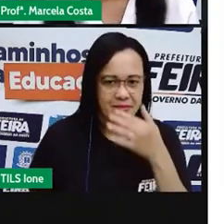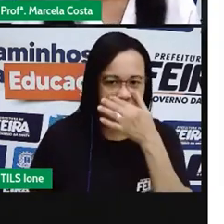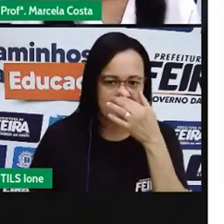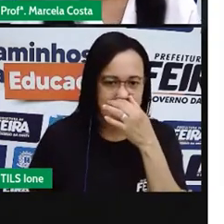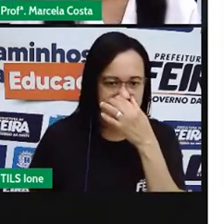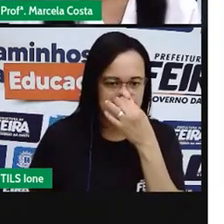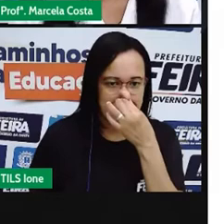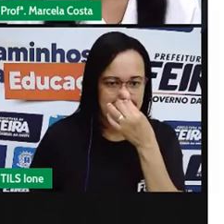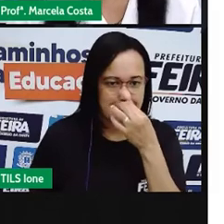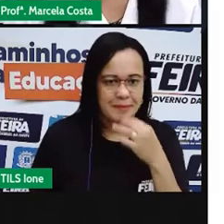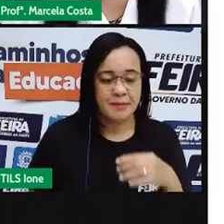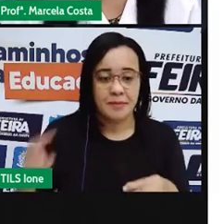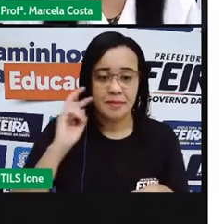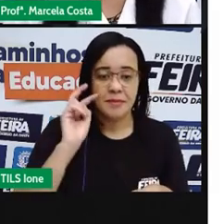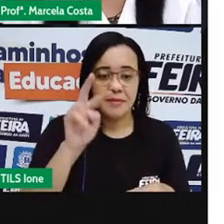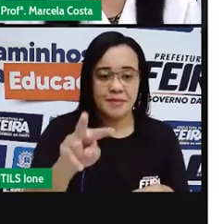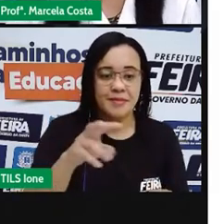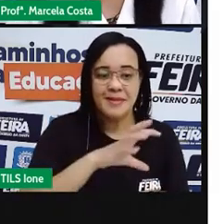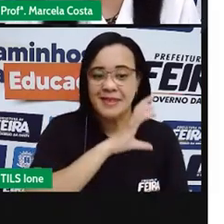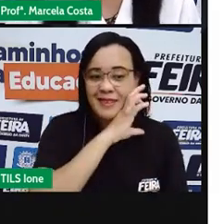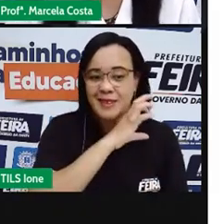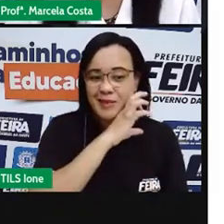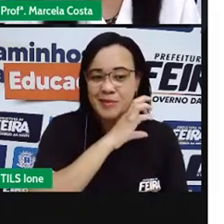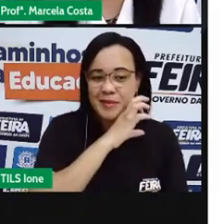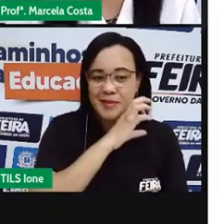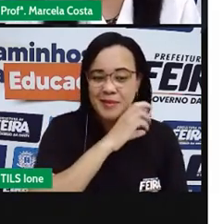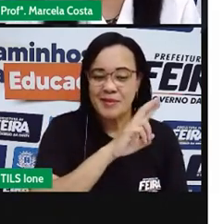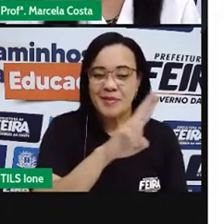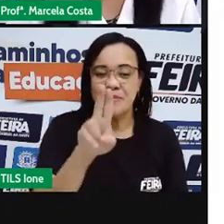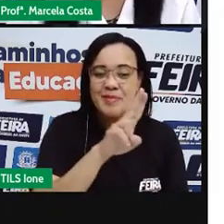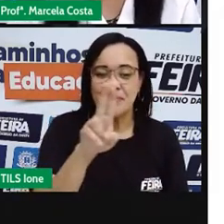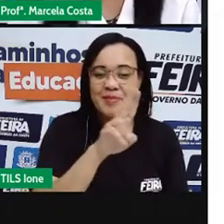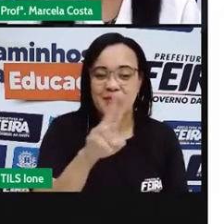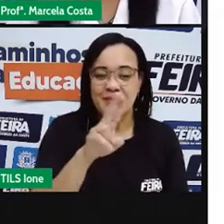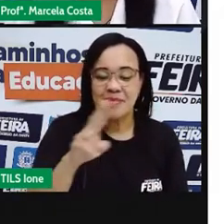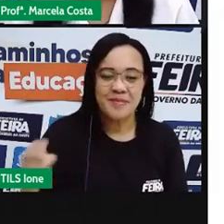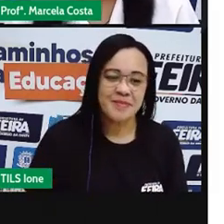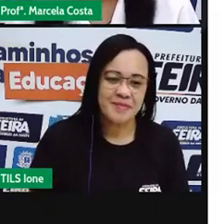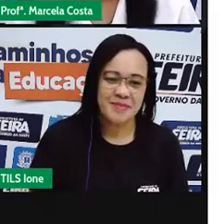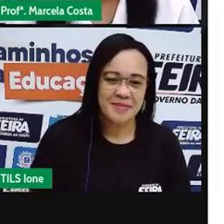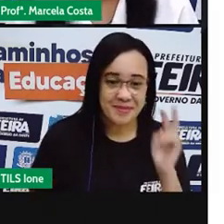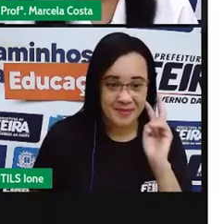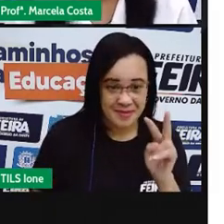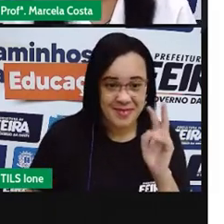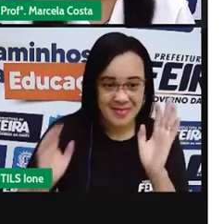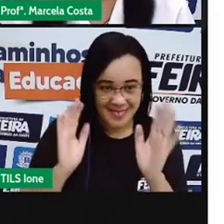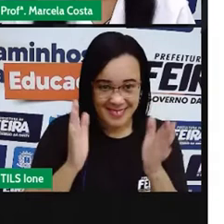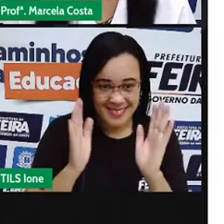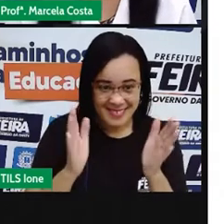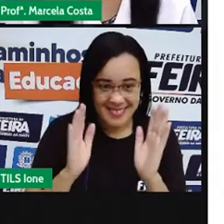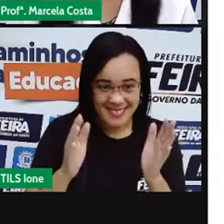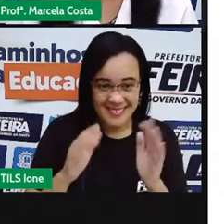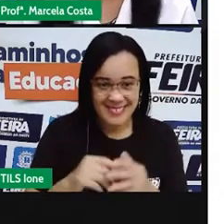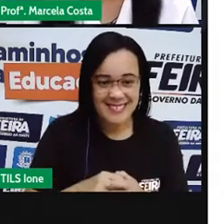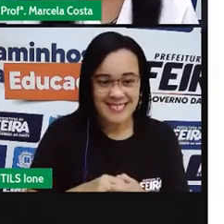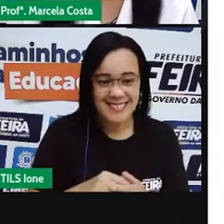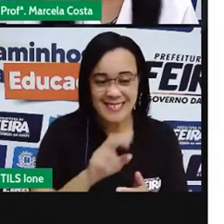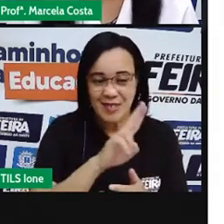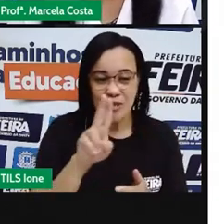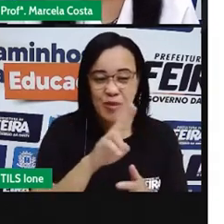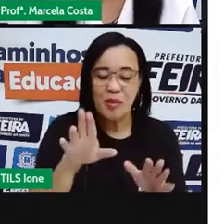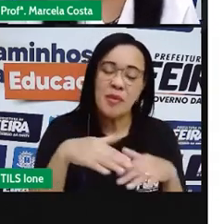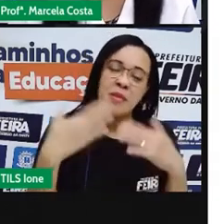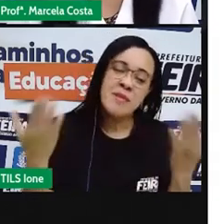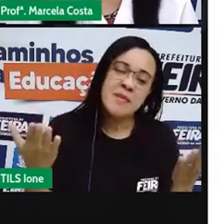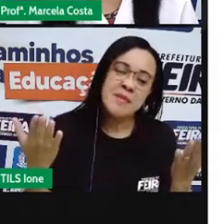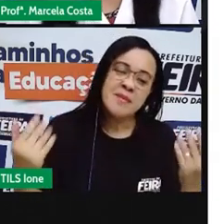Agora, observe aqui esse outro animal. Você já viu esse animal? Qual é o nome dele?